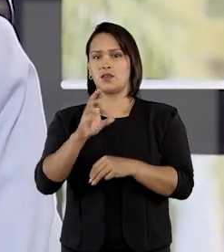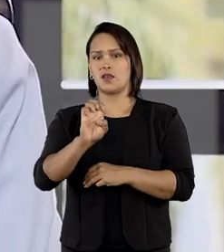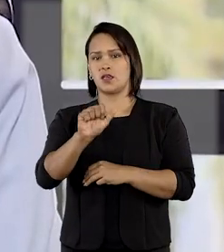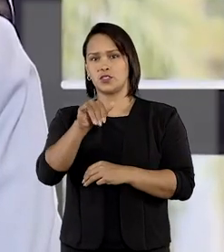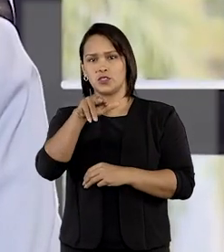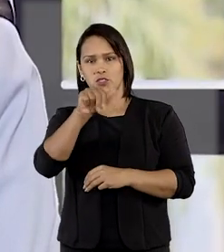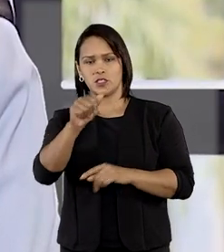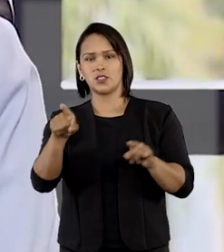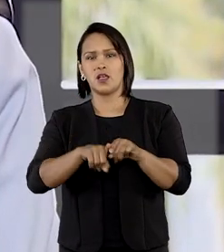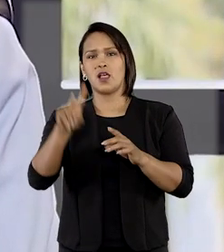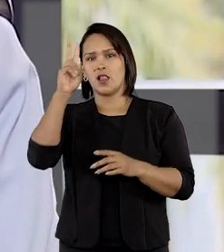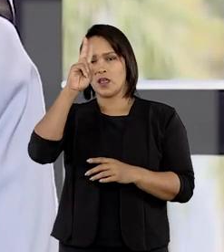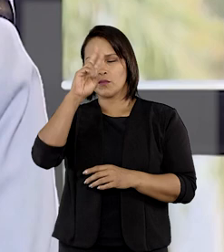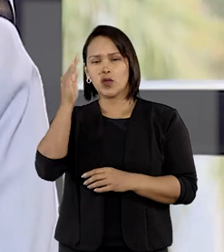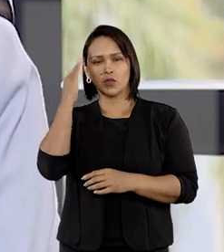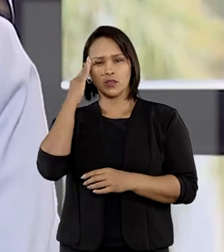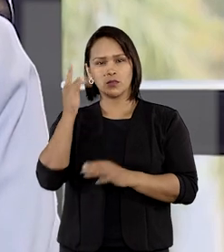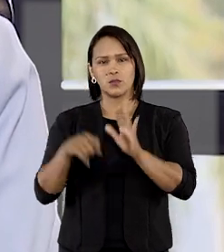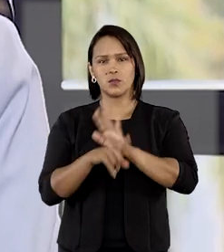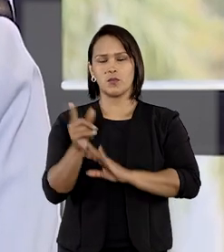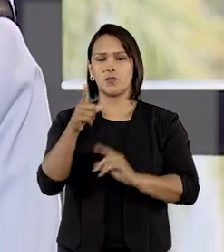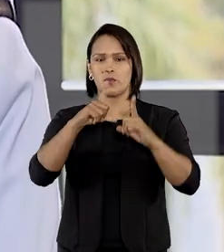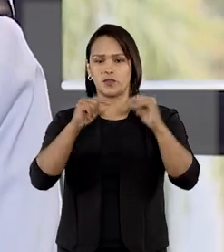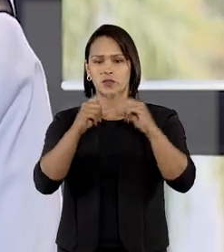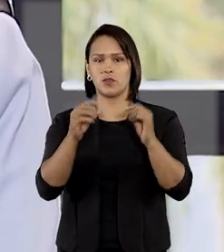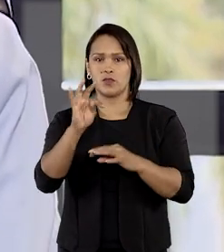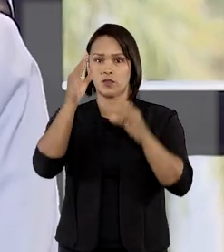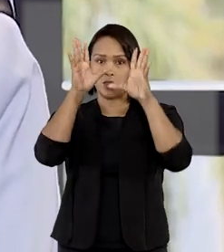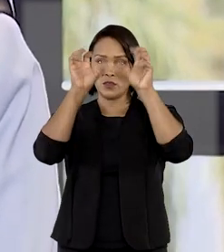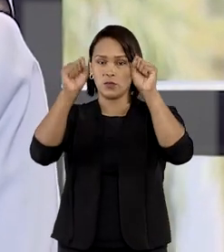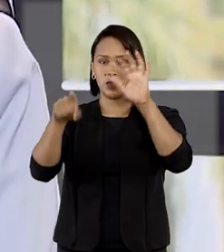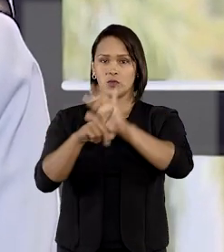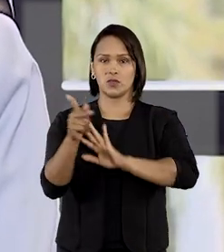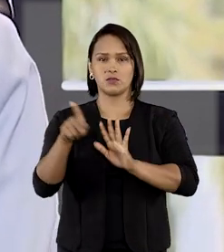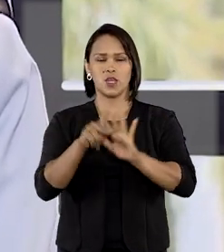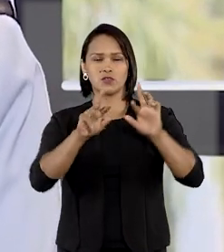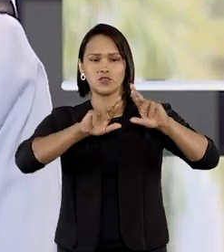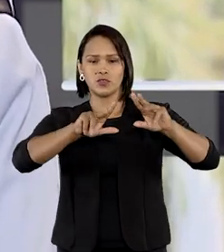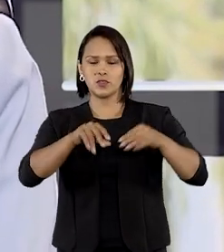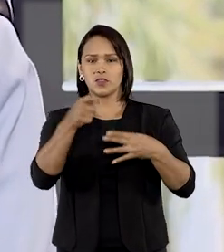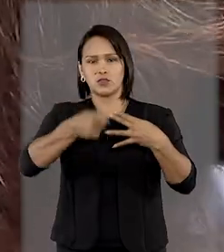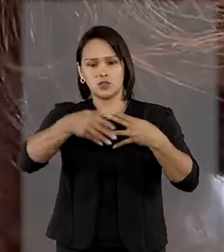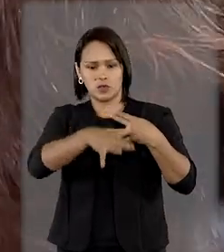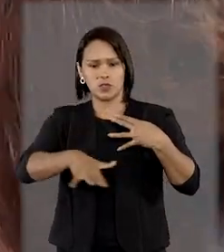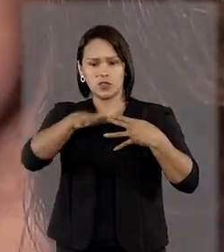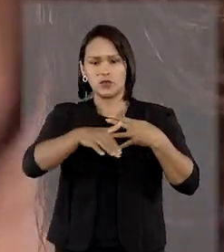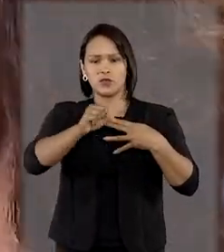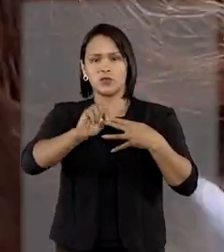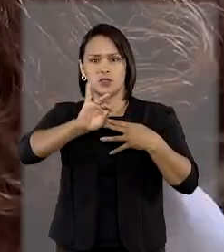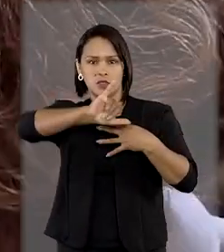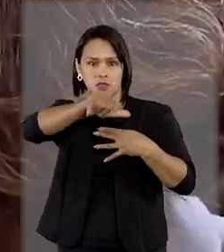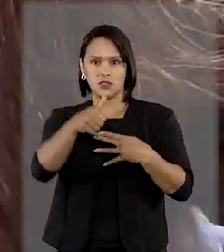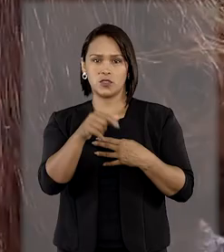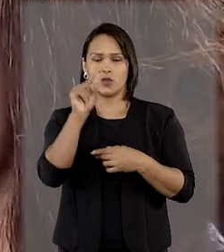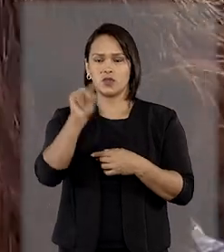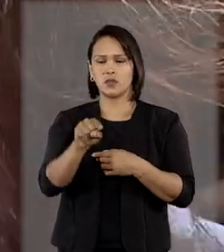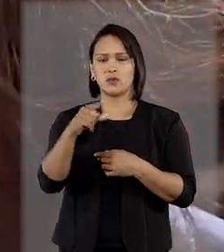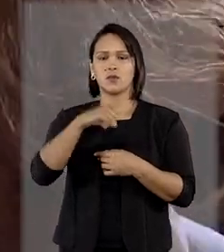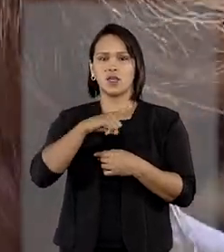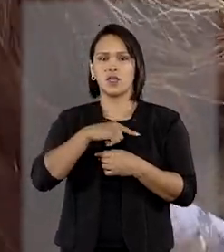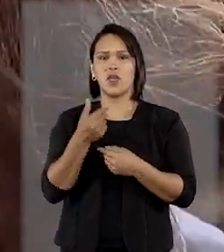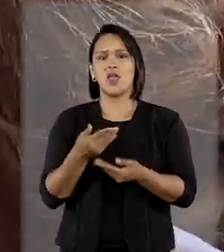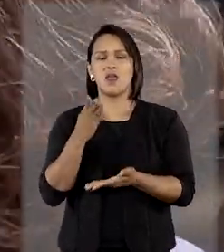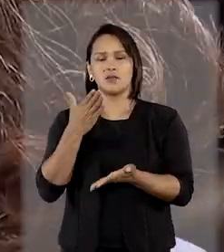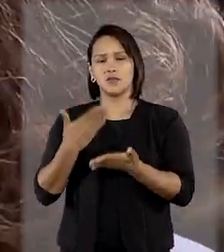prevaleceu no TJDFT está em dissonância com a jurisprudência do STJ, para a qual é dispensável a efetiva